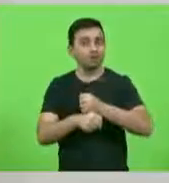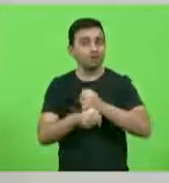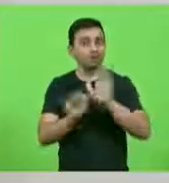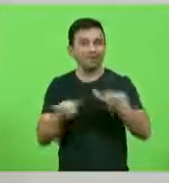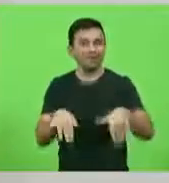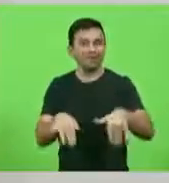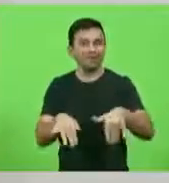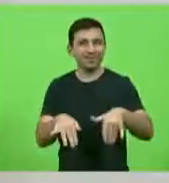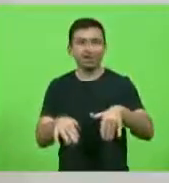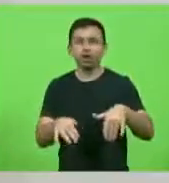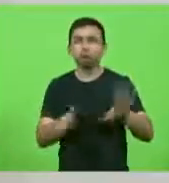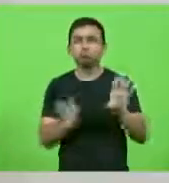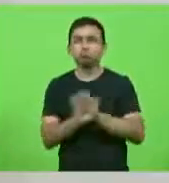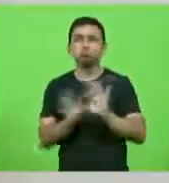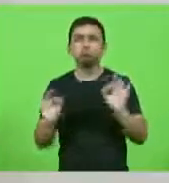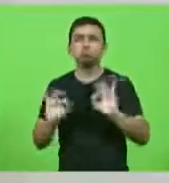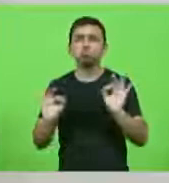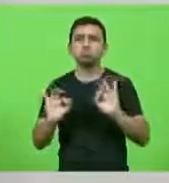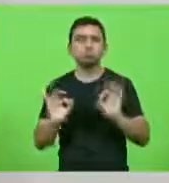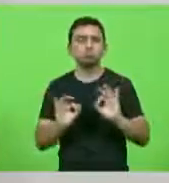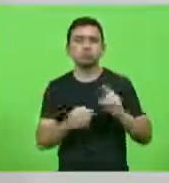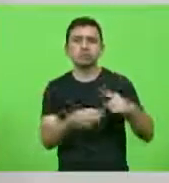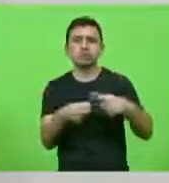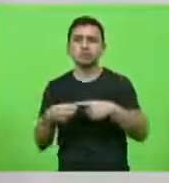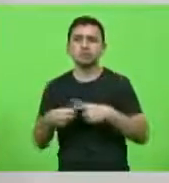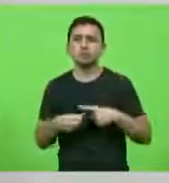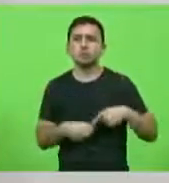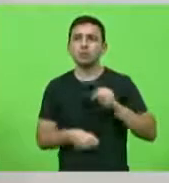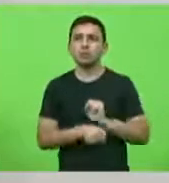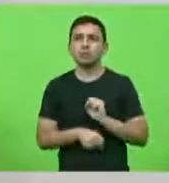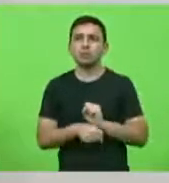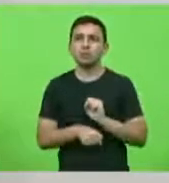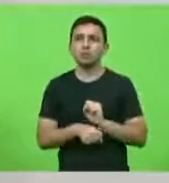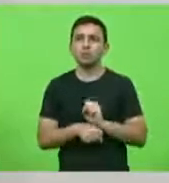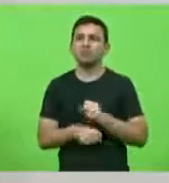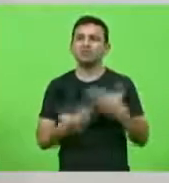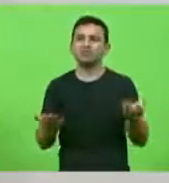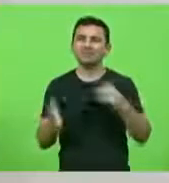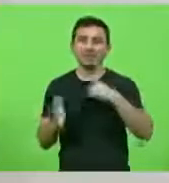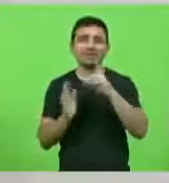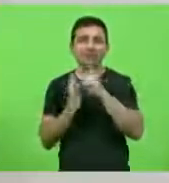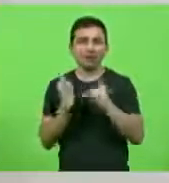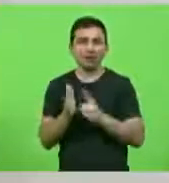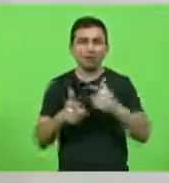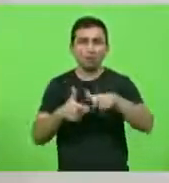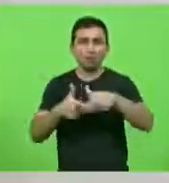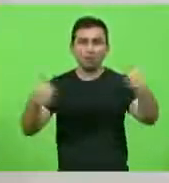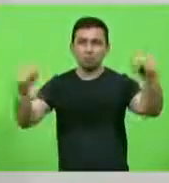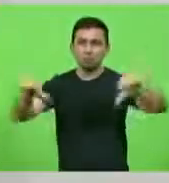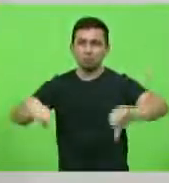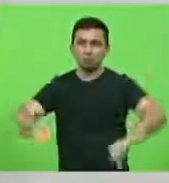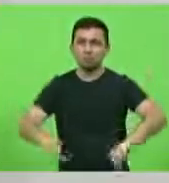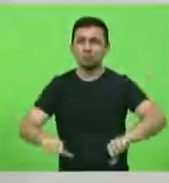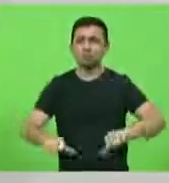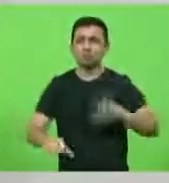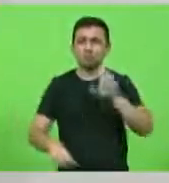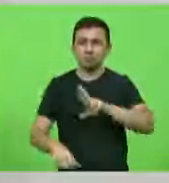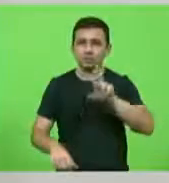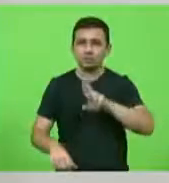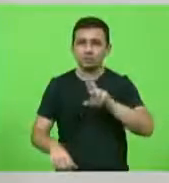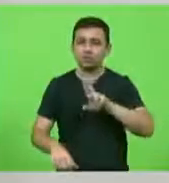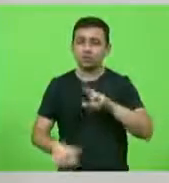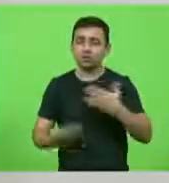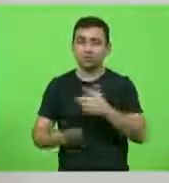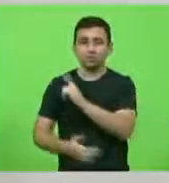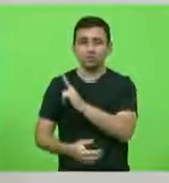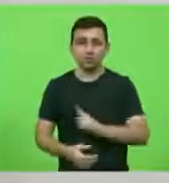chego ainda aos municípios, mesmo com decreto de calamidade e com decretos de emergência. O governo do